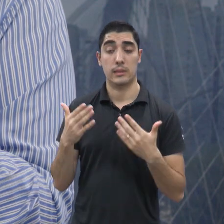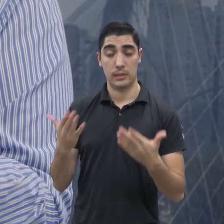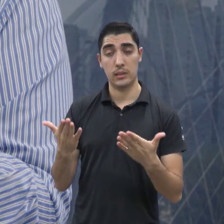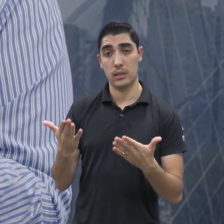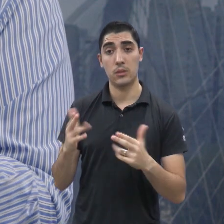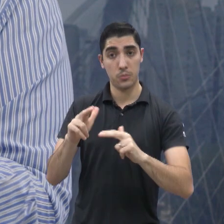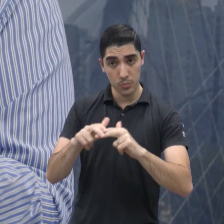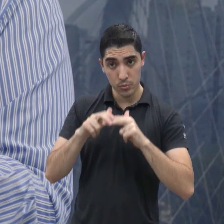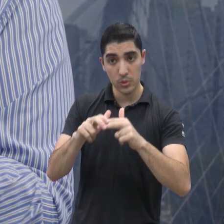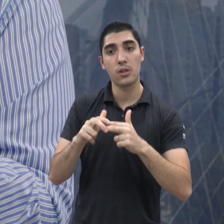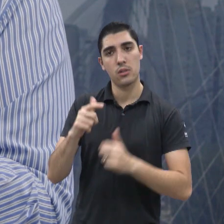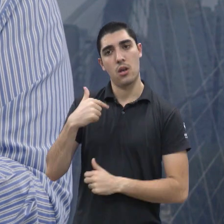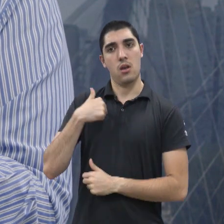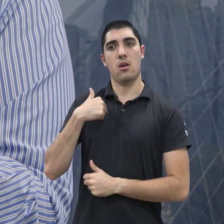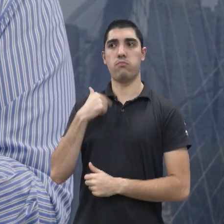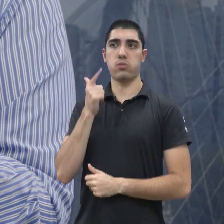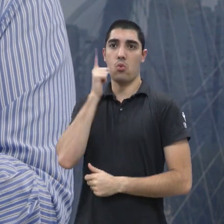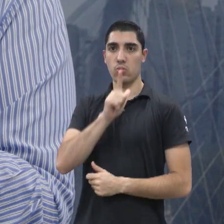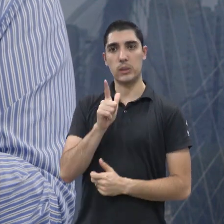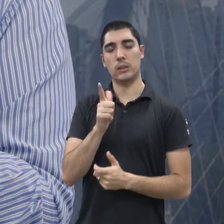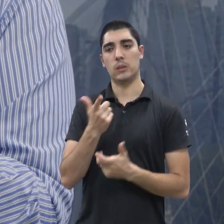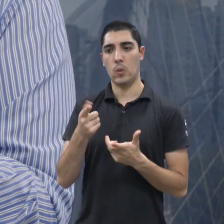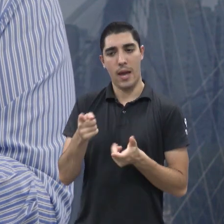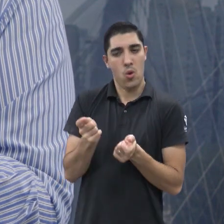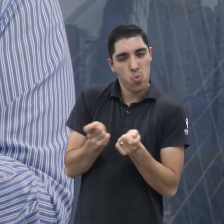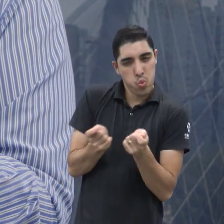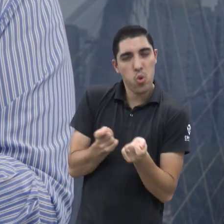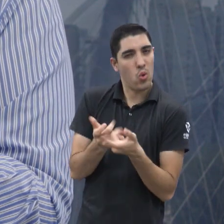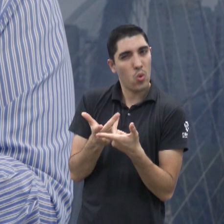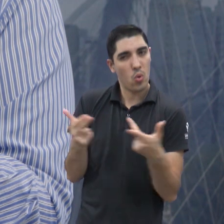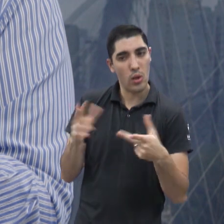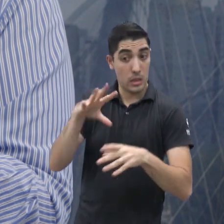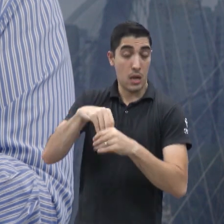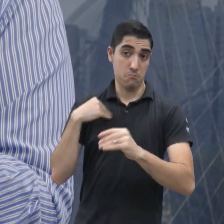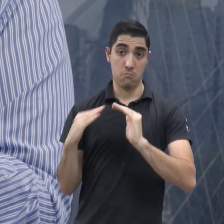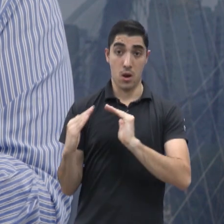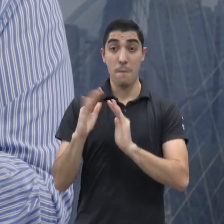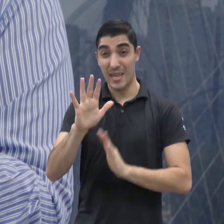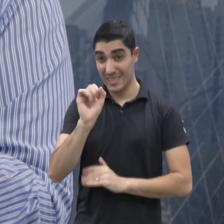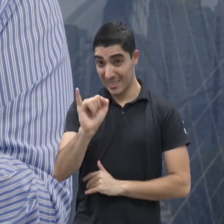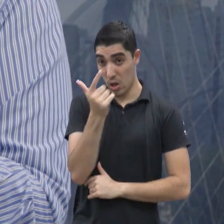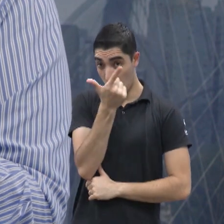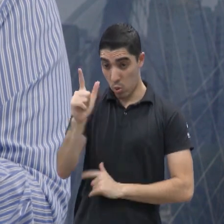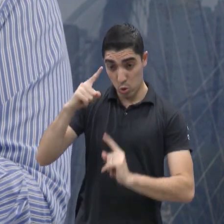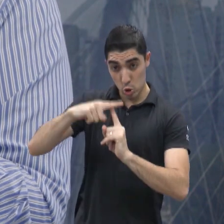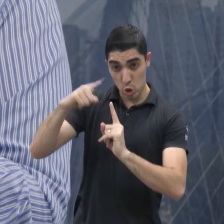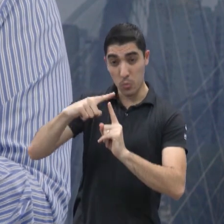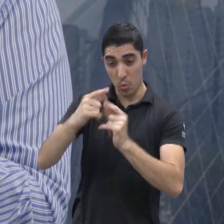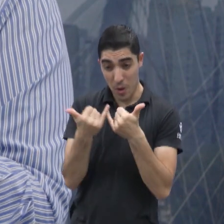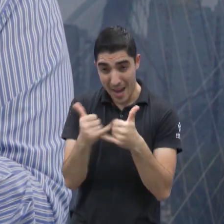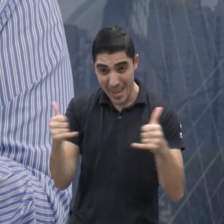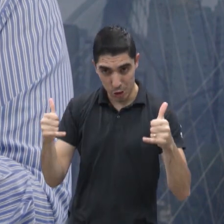Eu tenho esse controle, né? No caso de uma energia renovável, eu não tenho totalmente esse